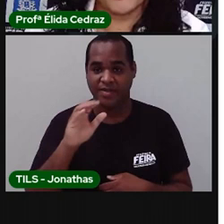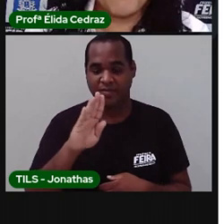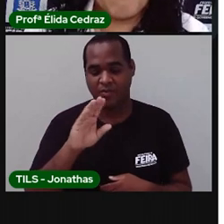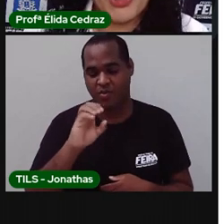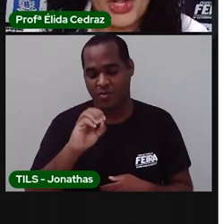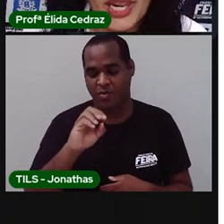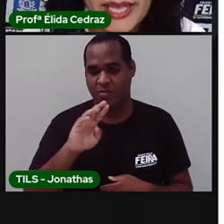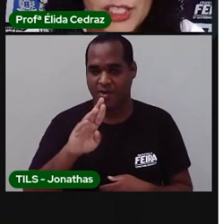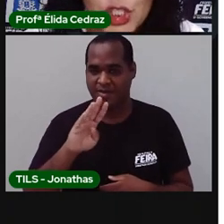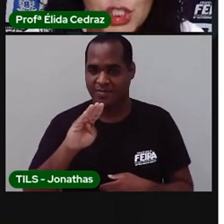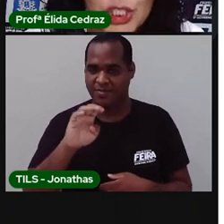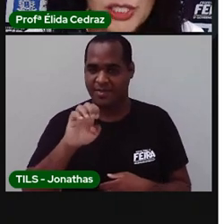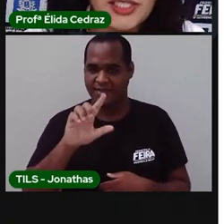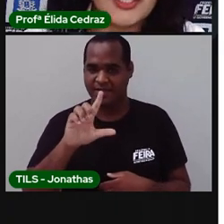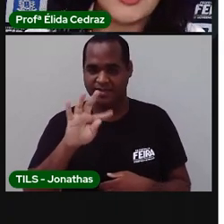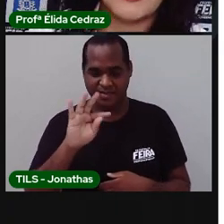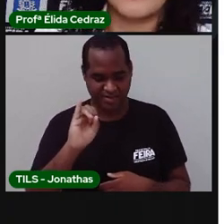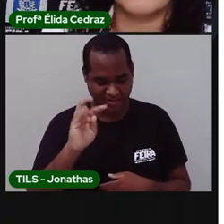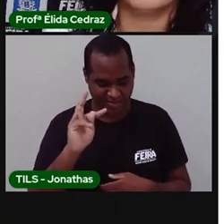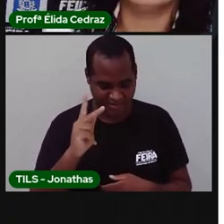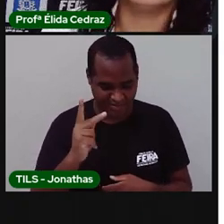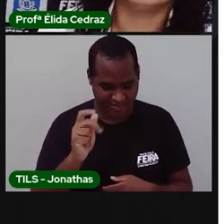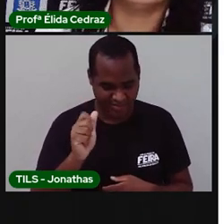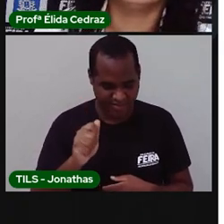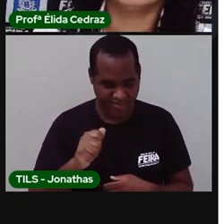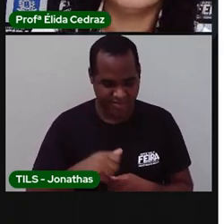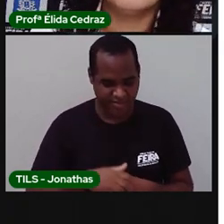borboletinha.